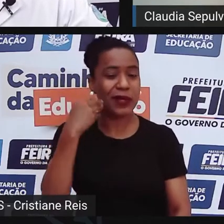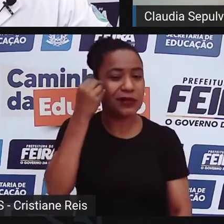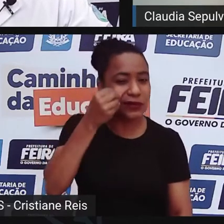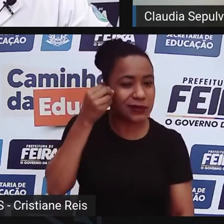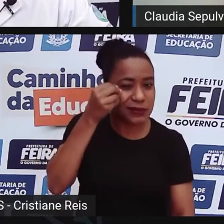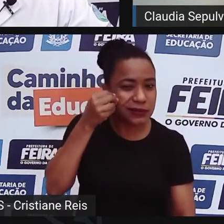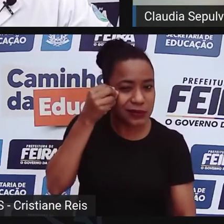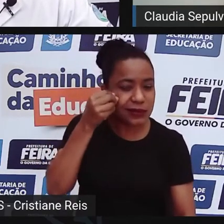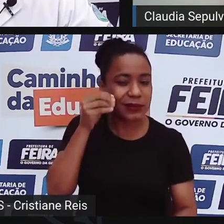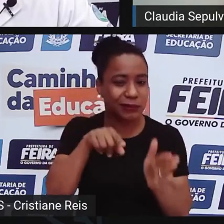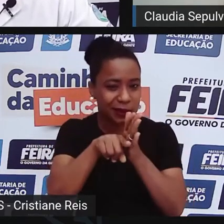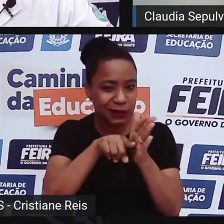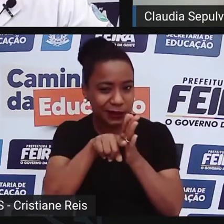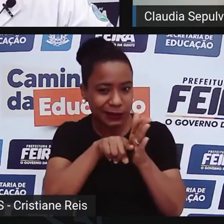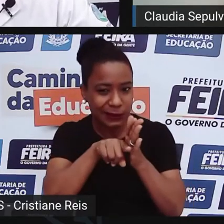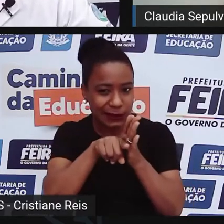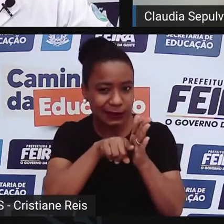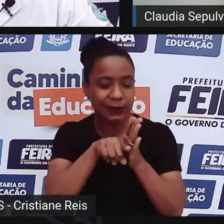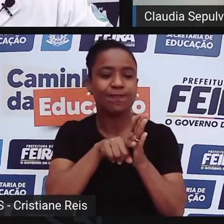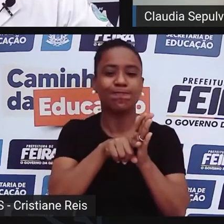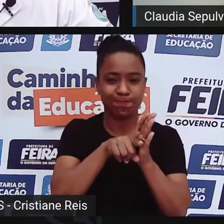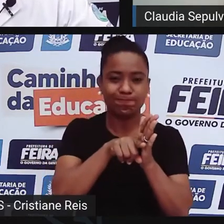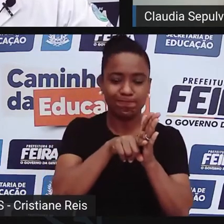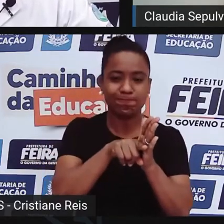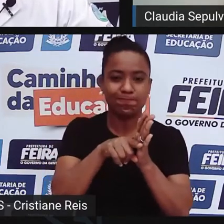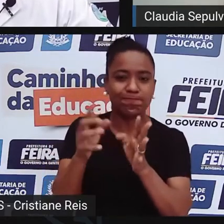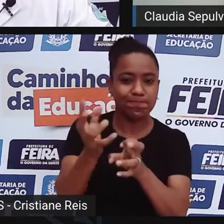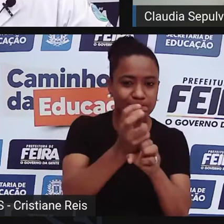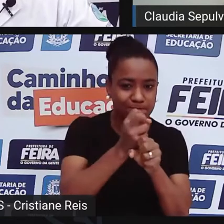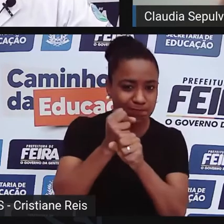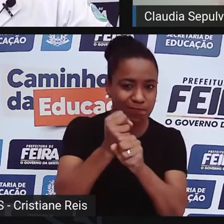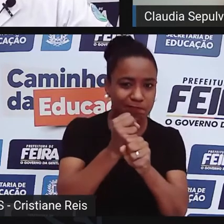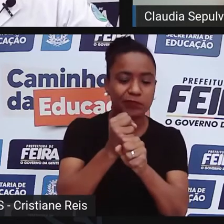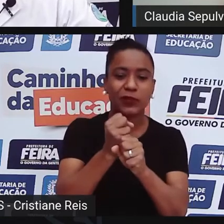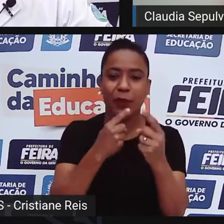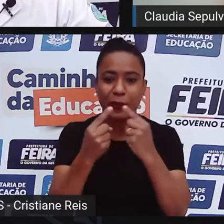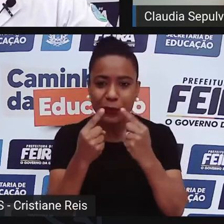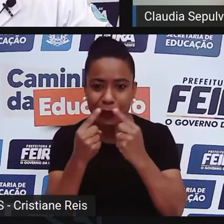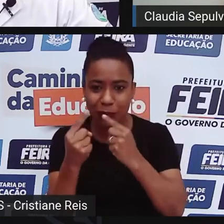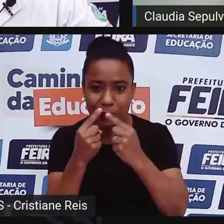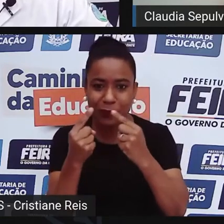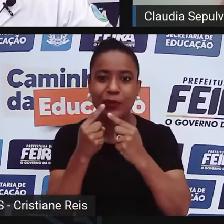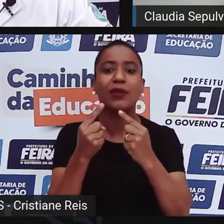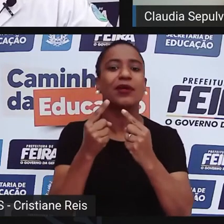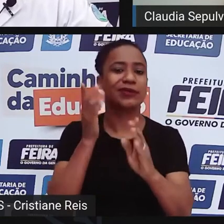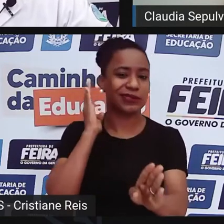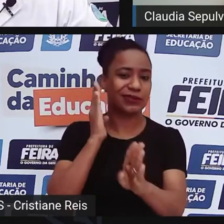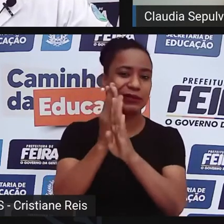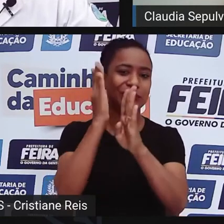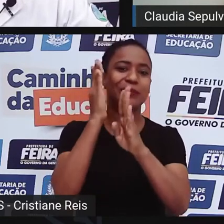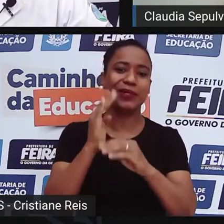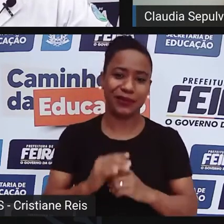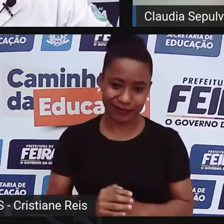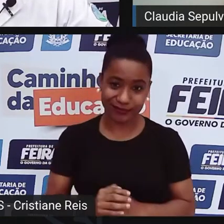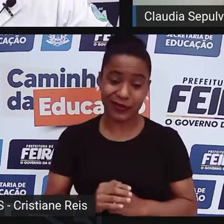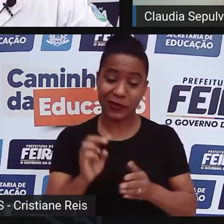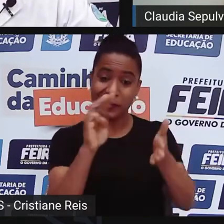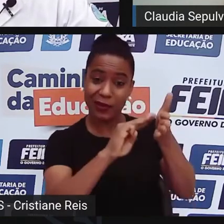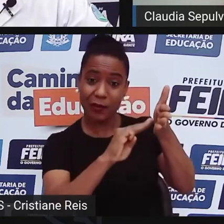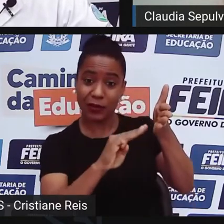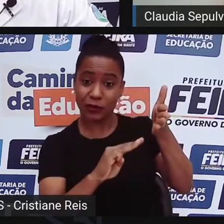observacionais, de feitos com alguma sistemática, né? Um método, digamos assim,